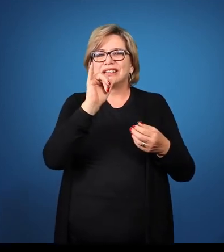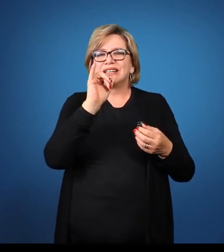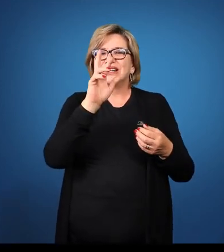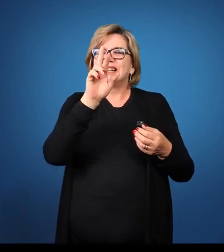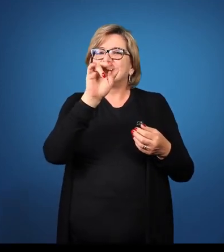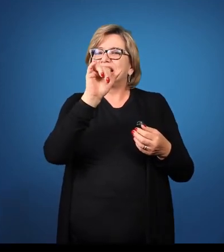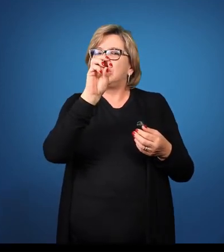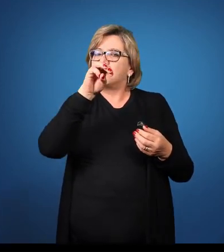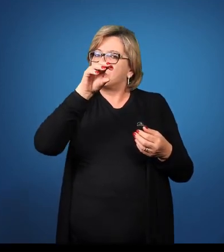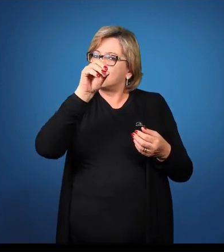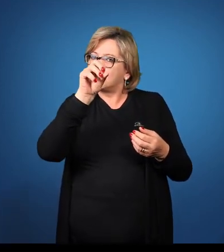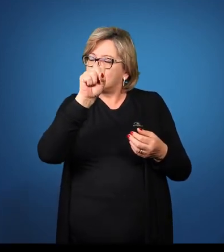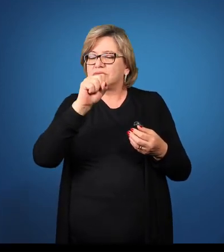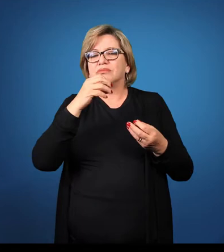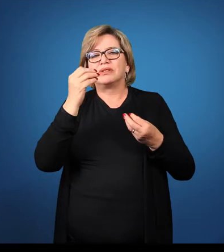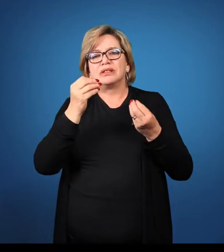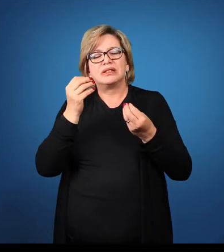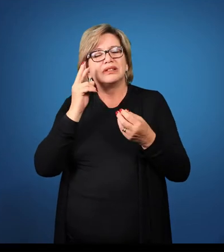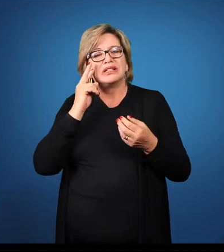-se rimus,